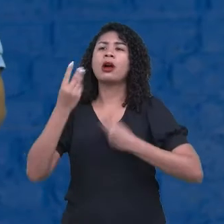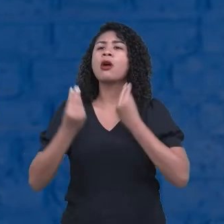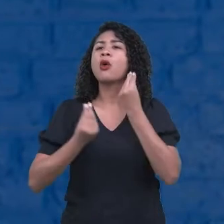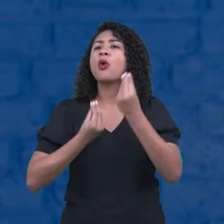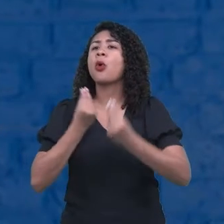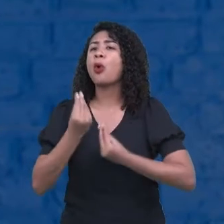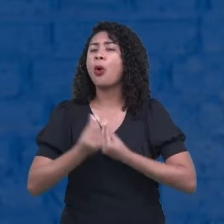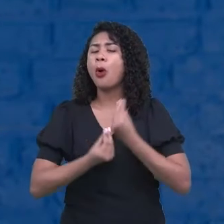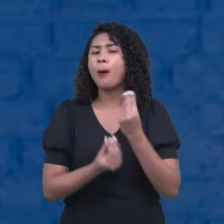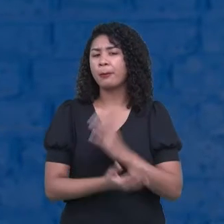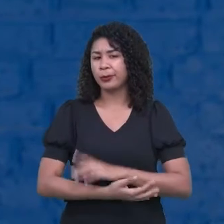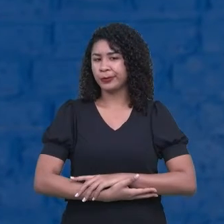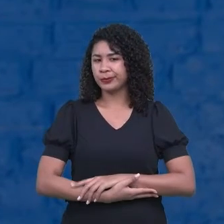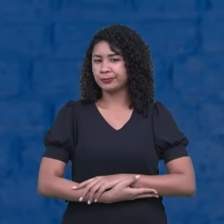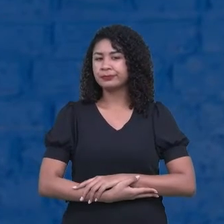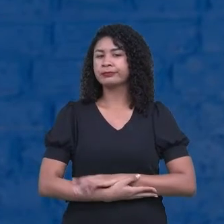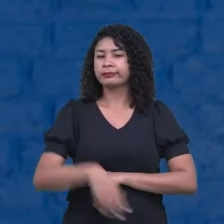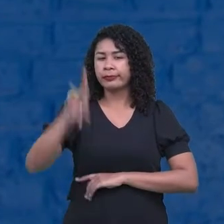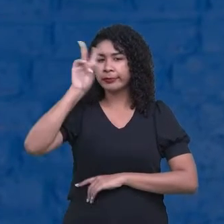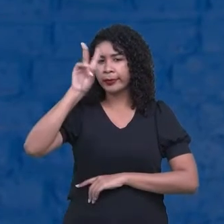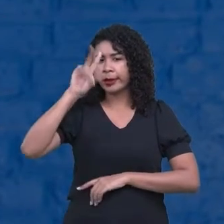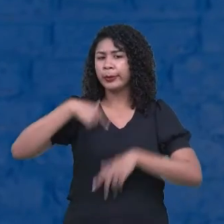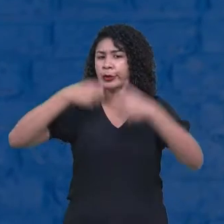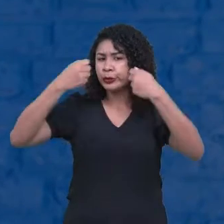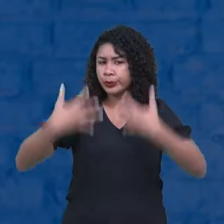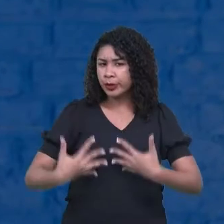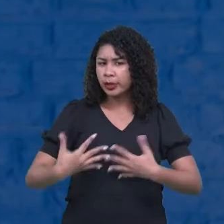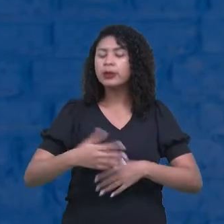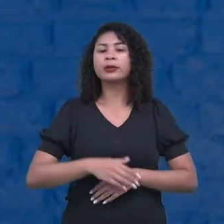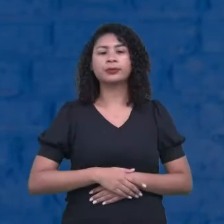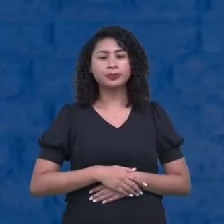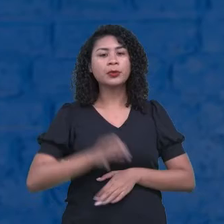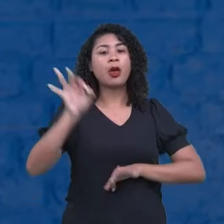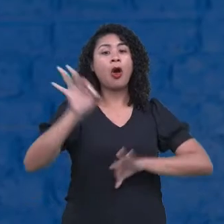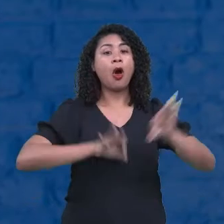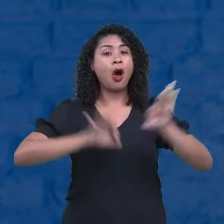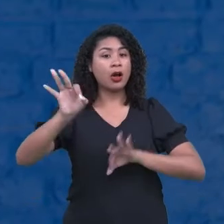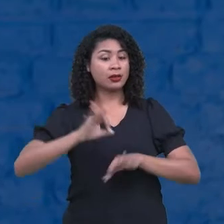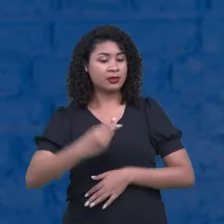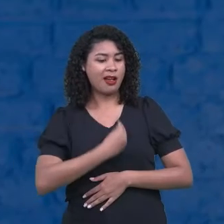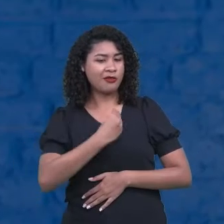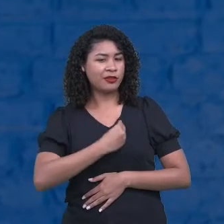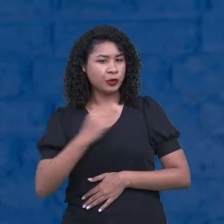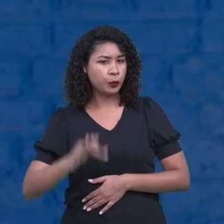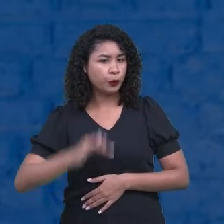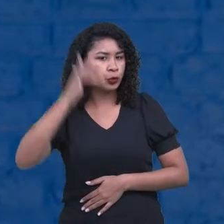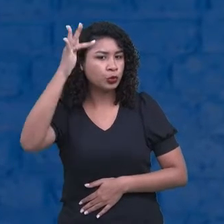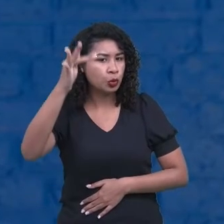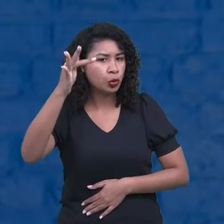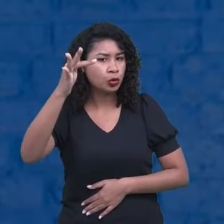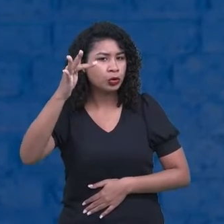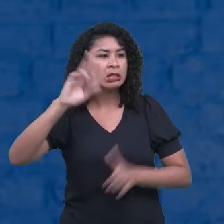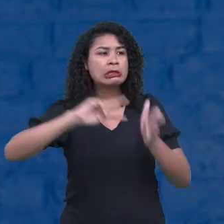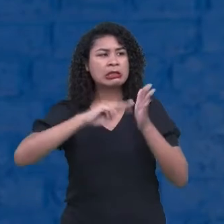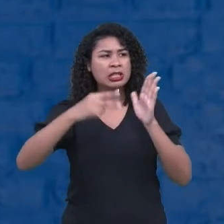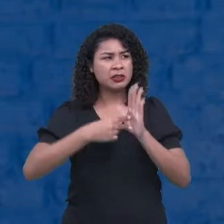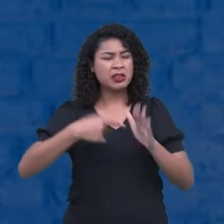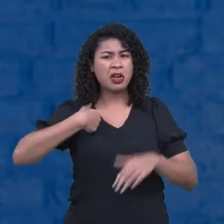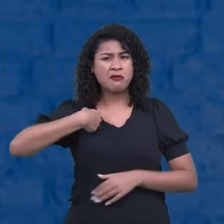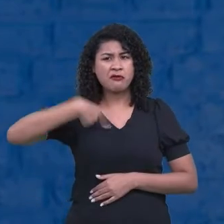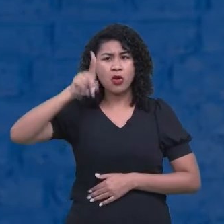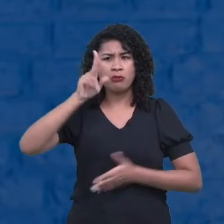Aquilo que eu falo, uma educação, você fazer um projeto de vida não quer dizer que você vai ter que seguir, fazer uma universidade.